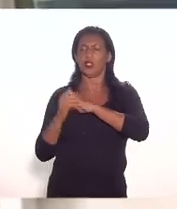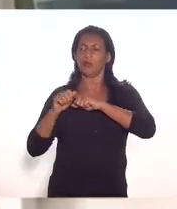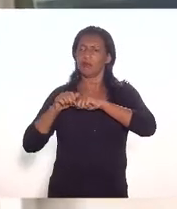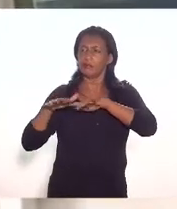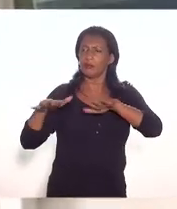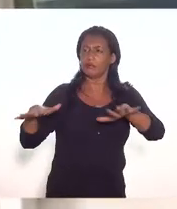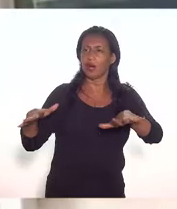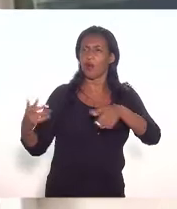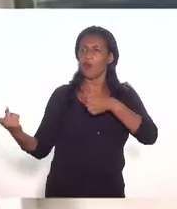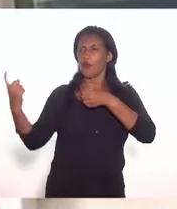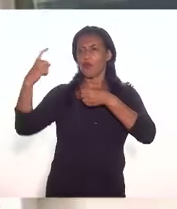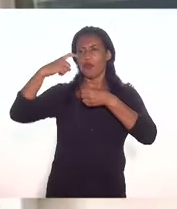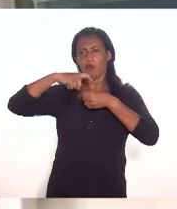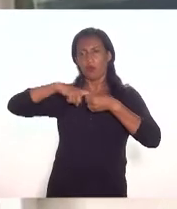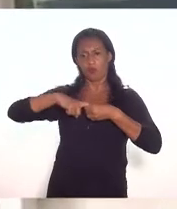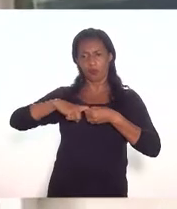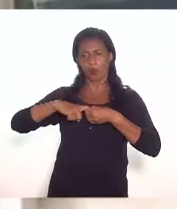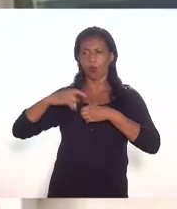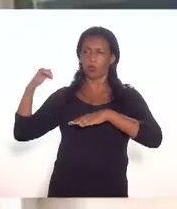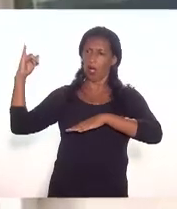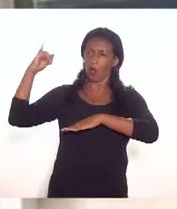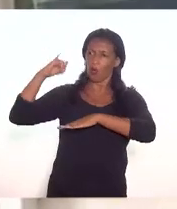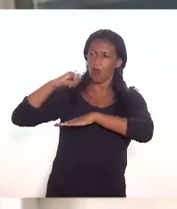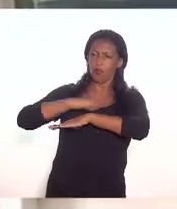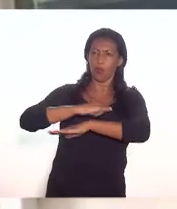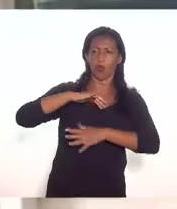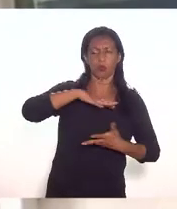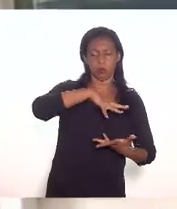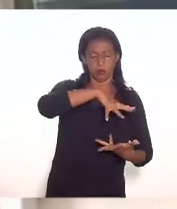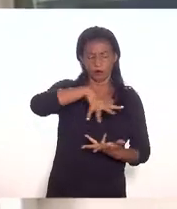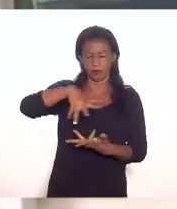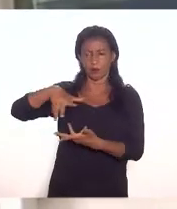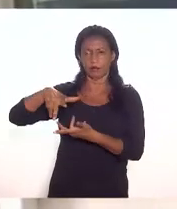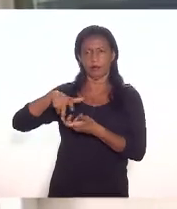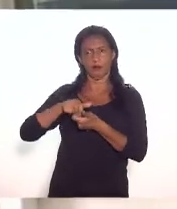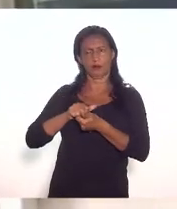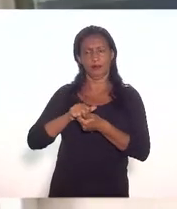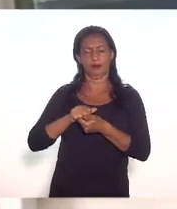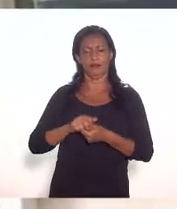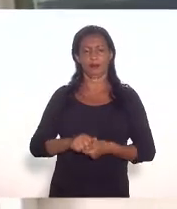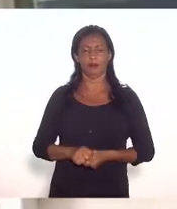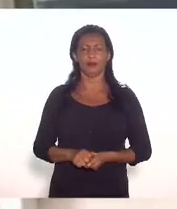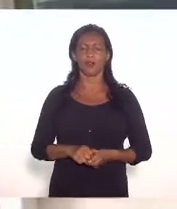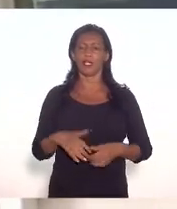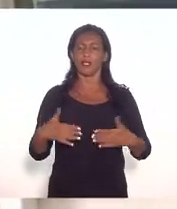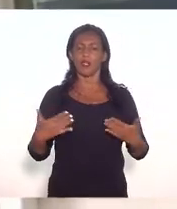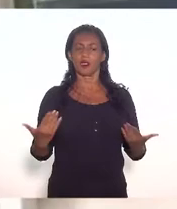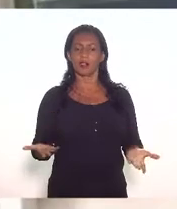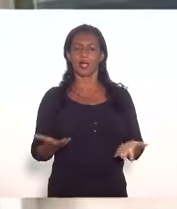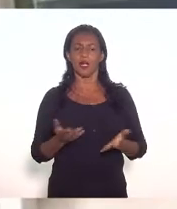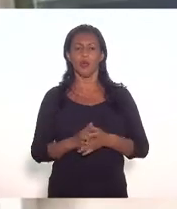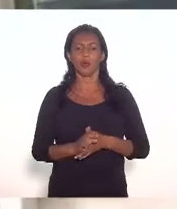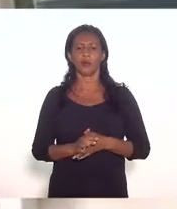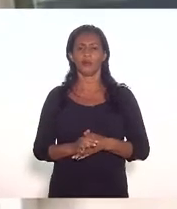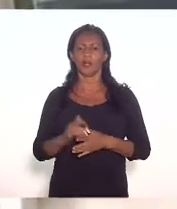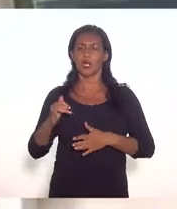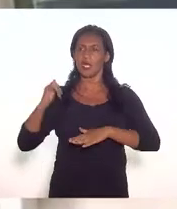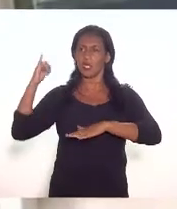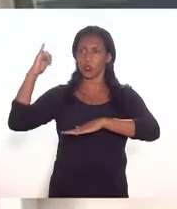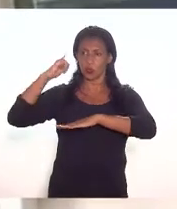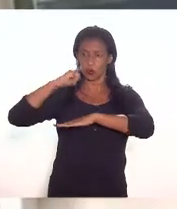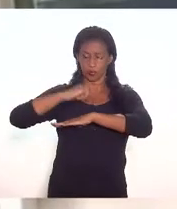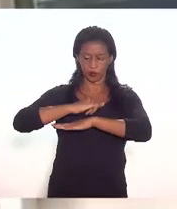ao mapa de voos internacionais e etc então esses voos